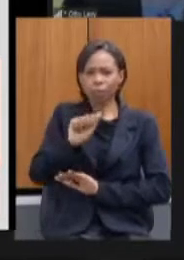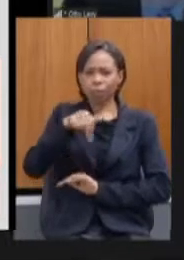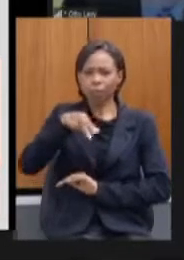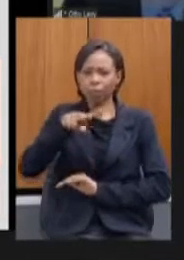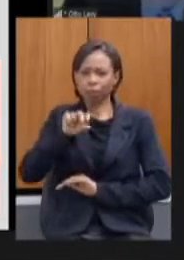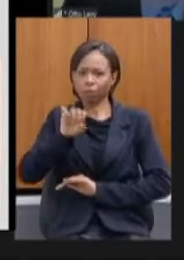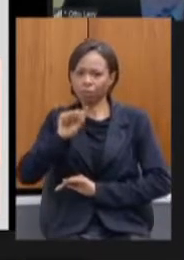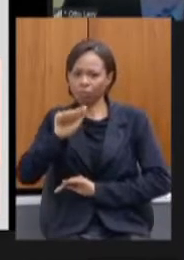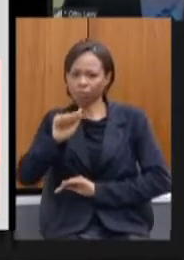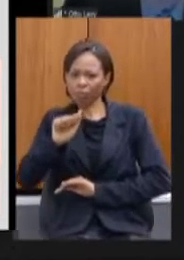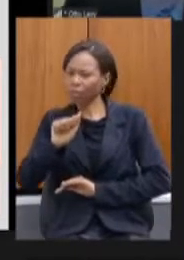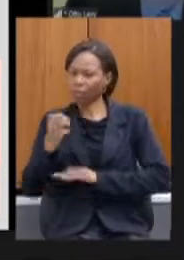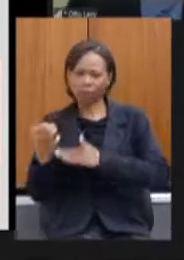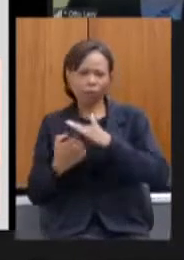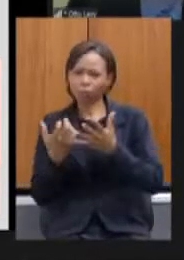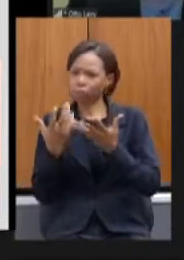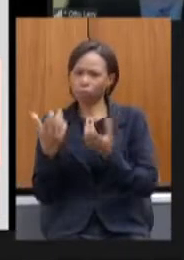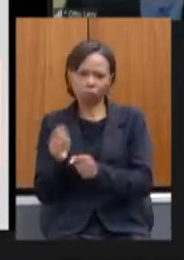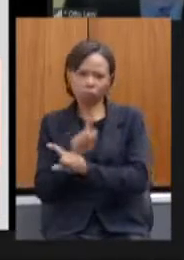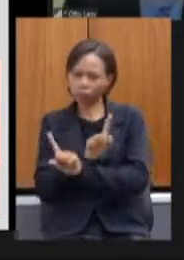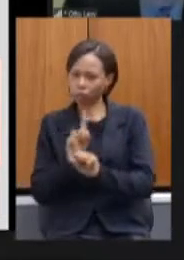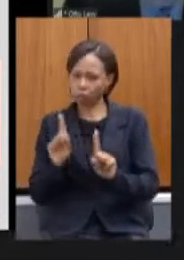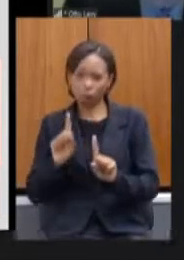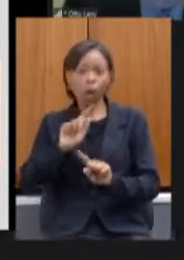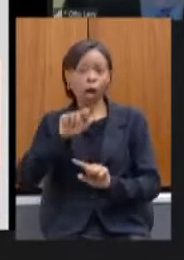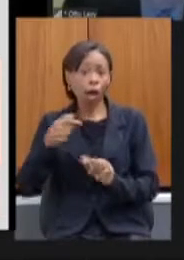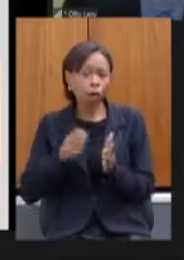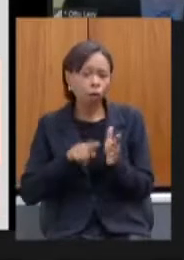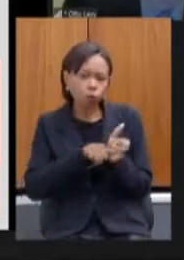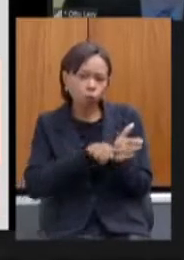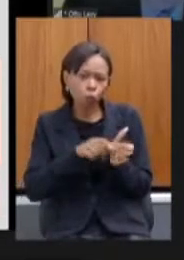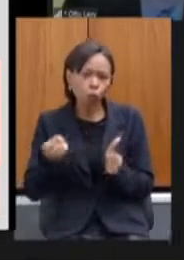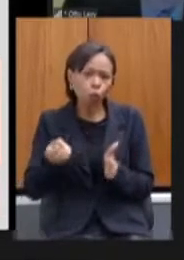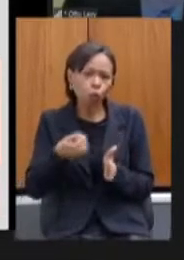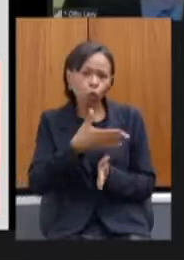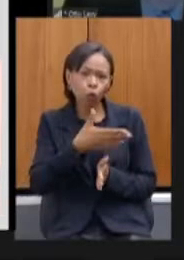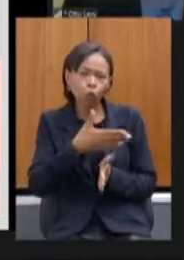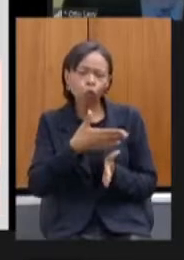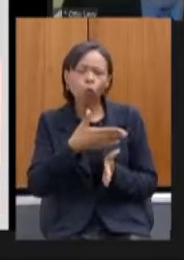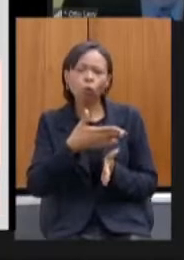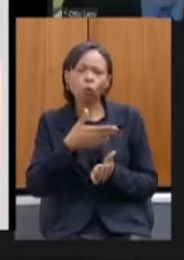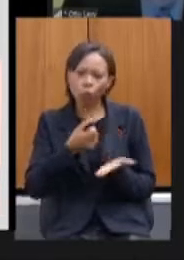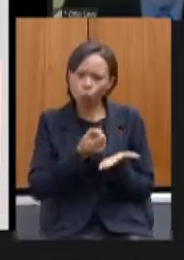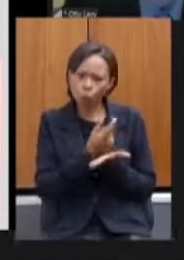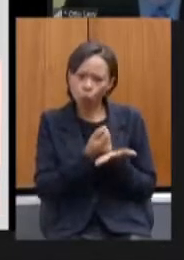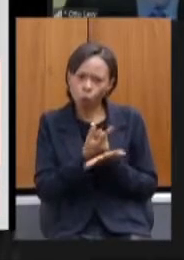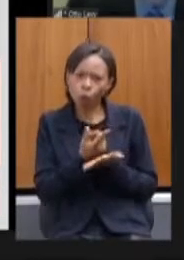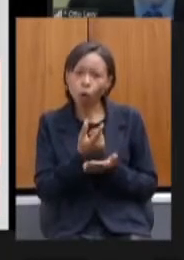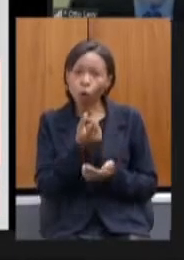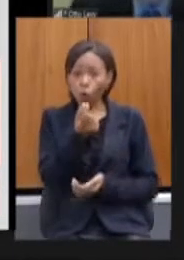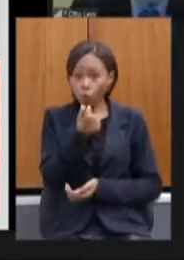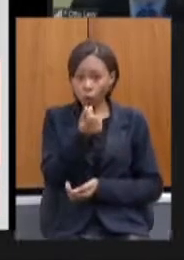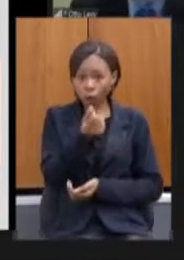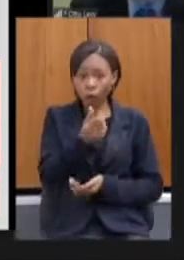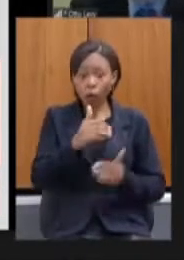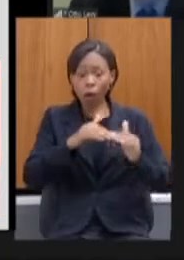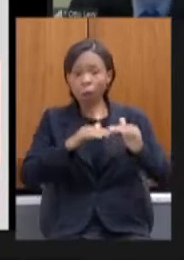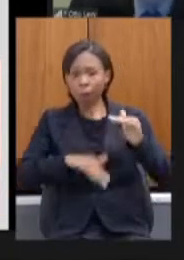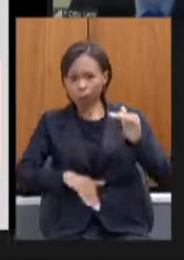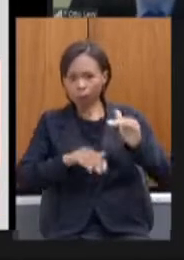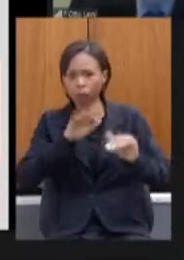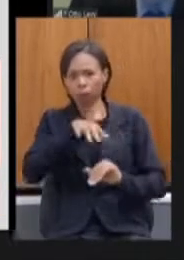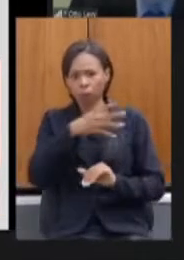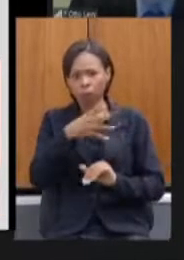novo processo de compra com preços abaixo da tabela e corretamente denunciou a empresa a Anvisa